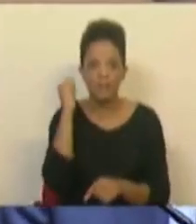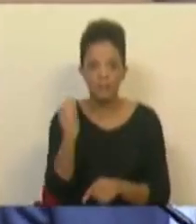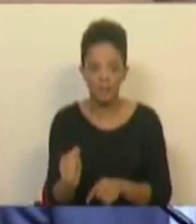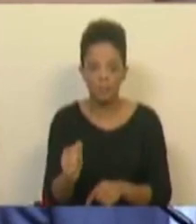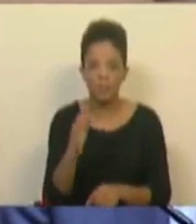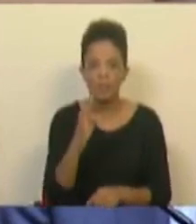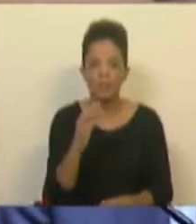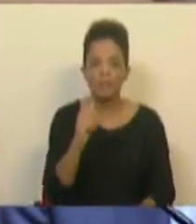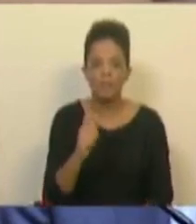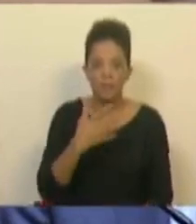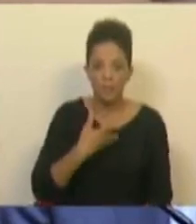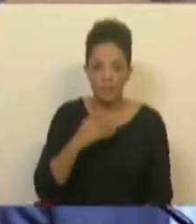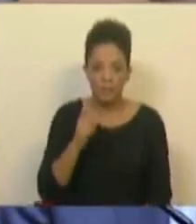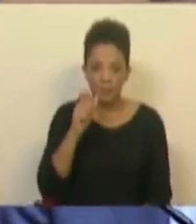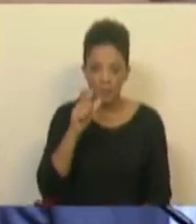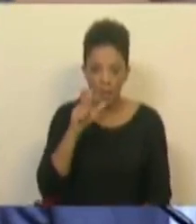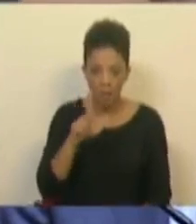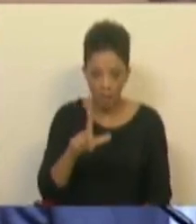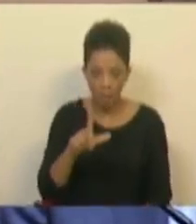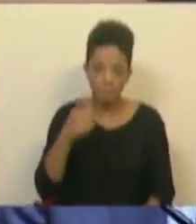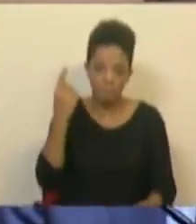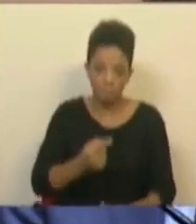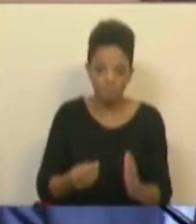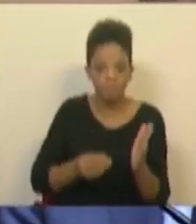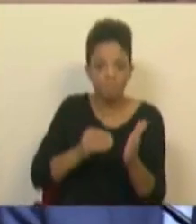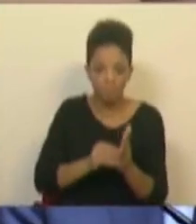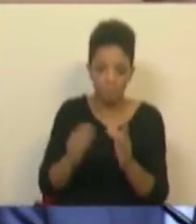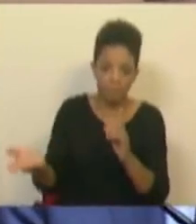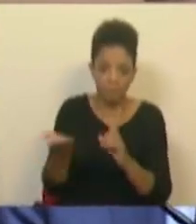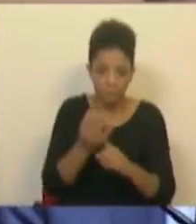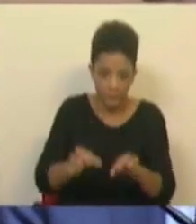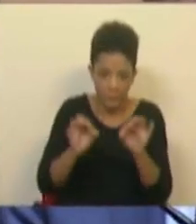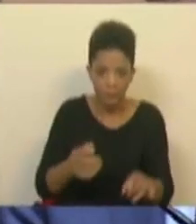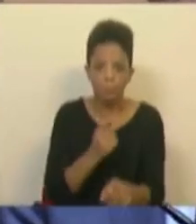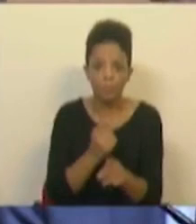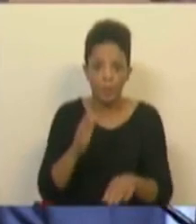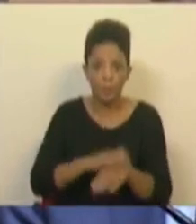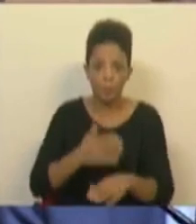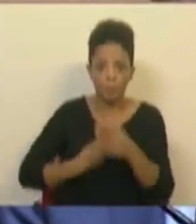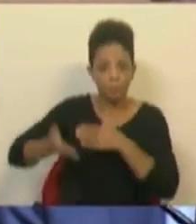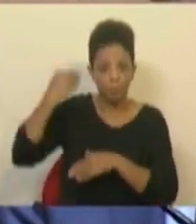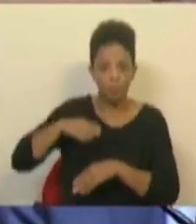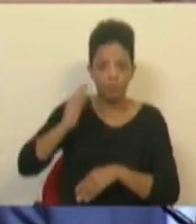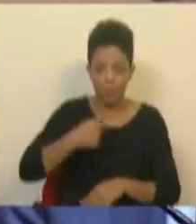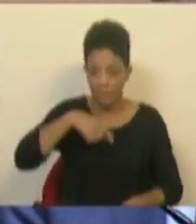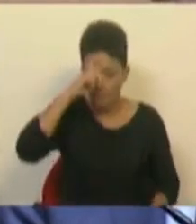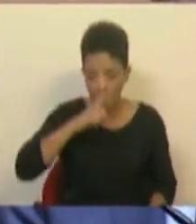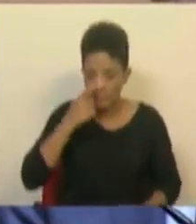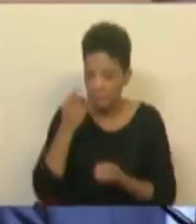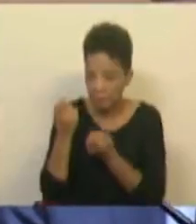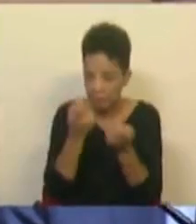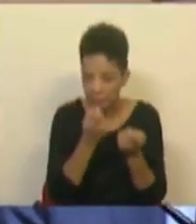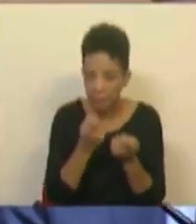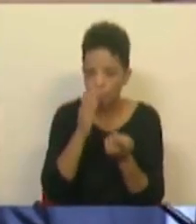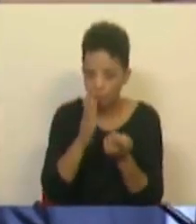federais. E, portanto, evidentemente tem que ter um enquadramento penal igual. Porque o que já aconteceu no passado, e eu lembro-me de casos semelhantes,